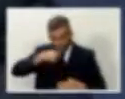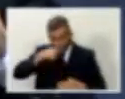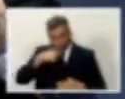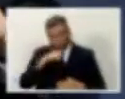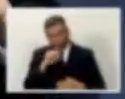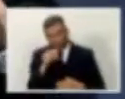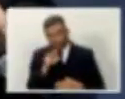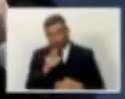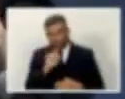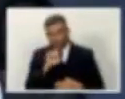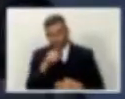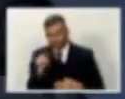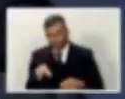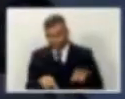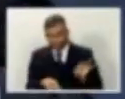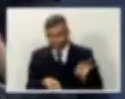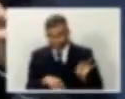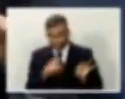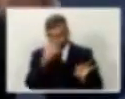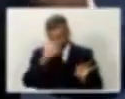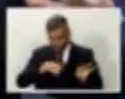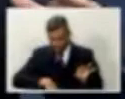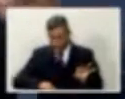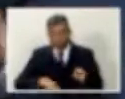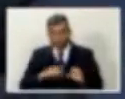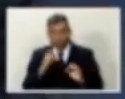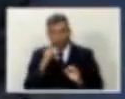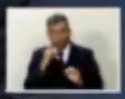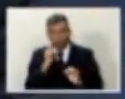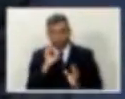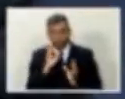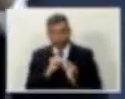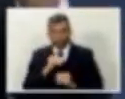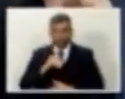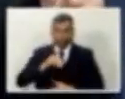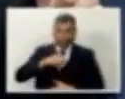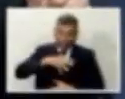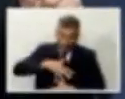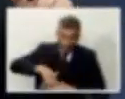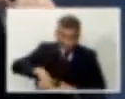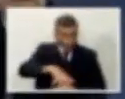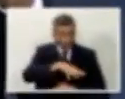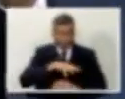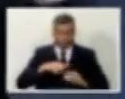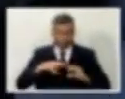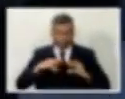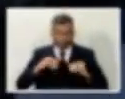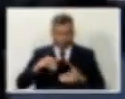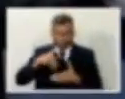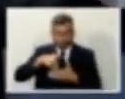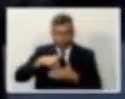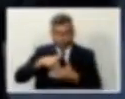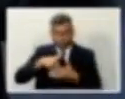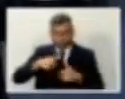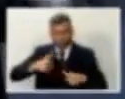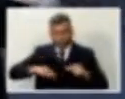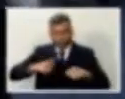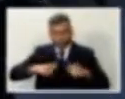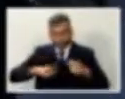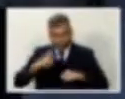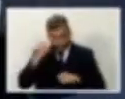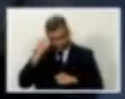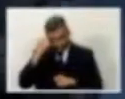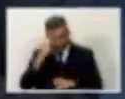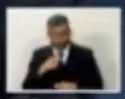Todos nós votamos aqui, e eu costumo ler o que a gente vota, simbolicamente, o projeto do vereador Natalini, o vereador Mário